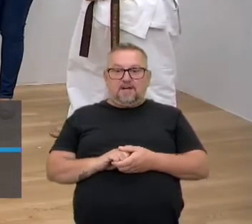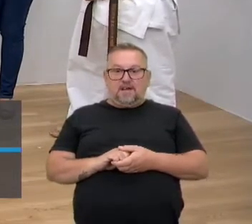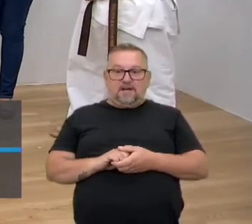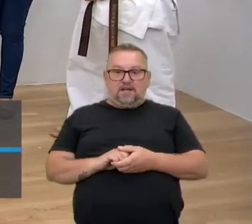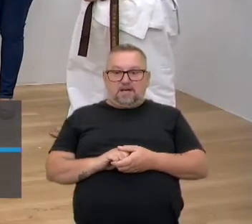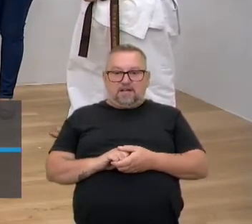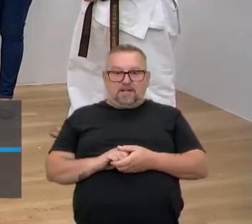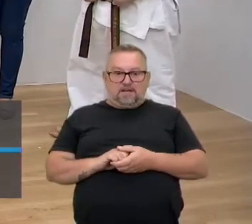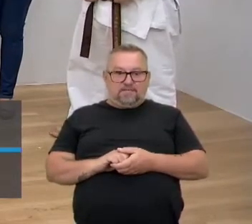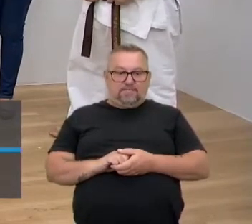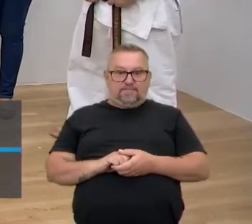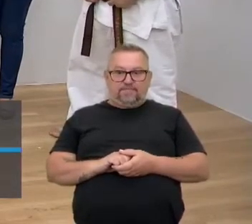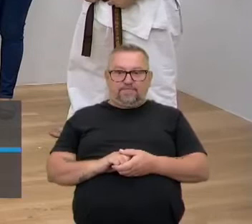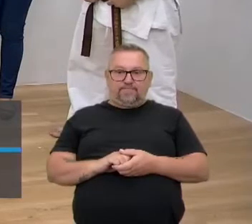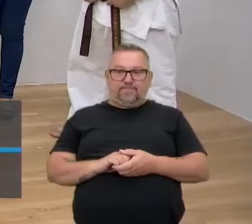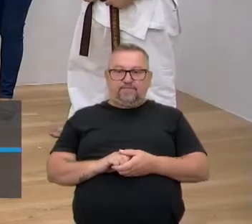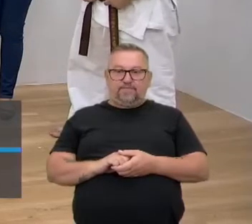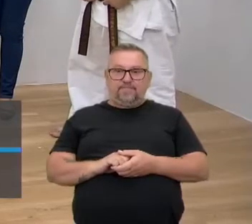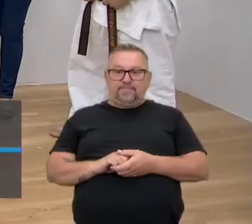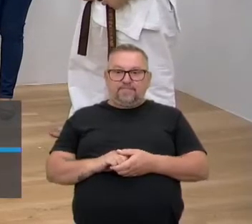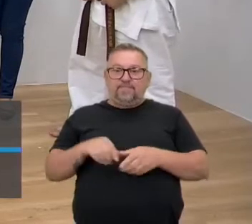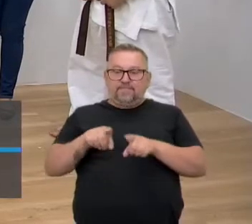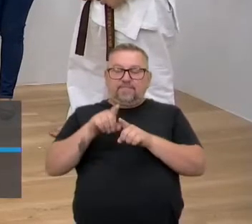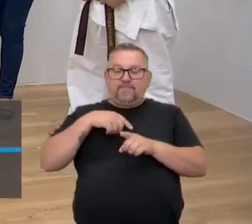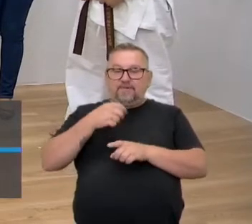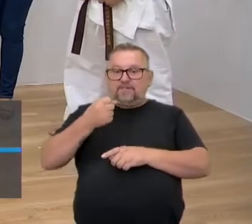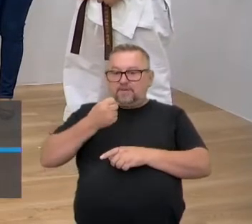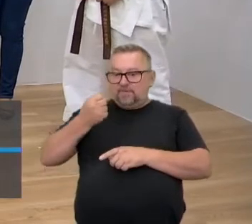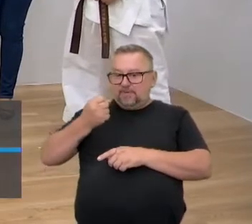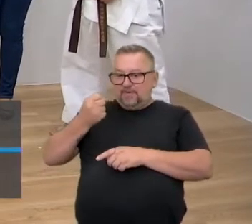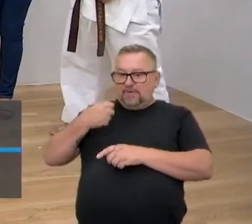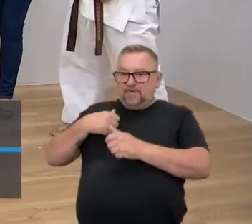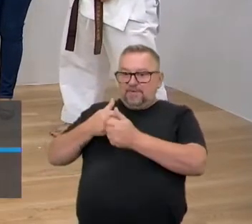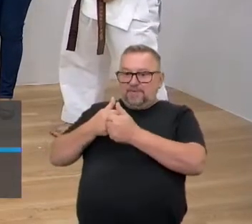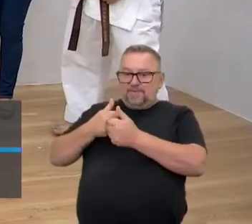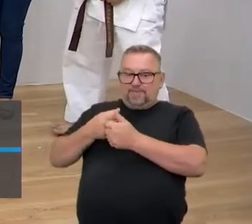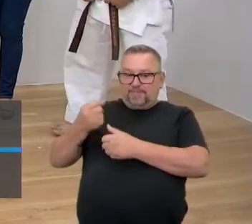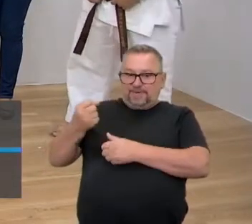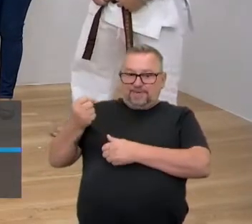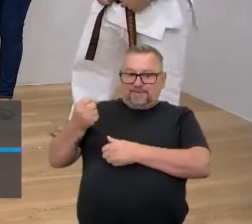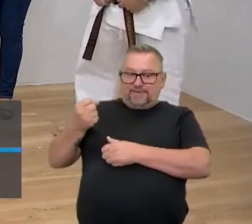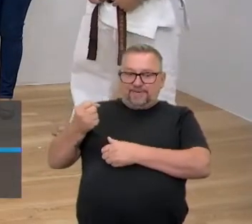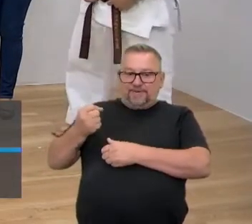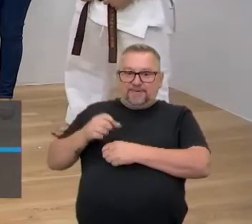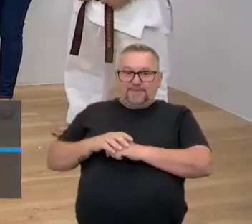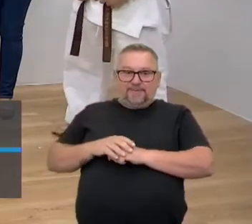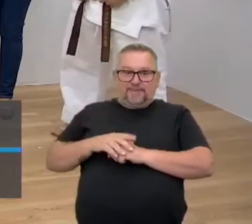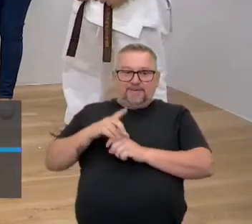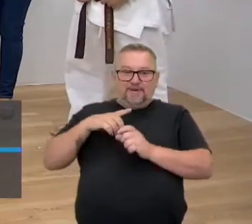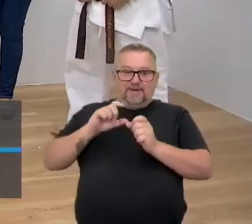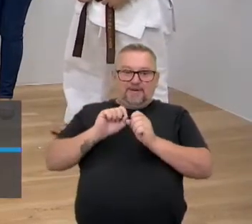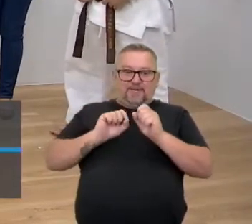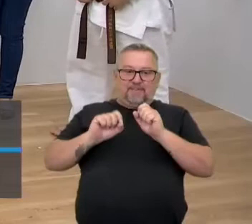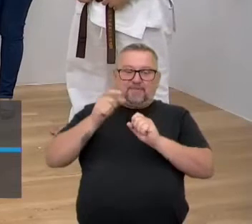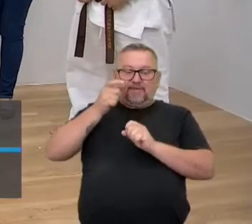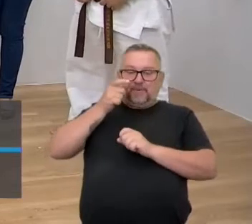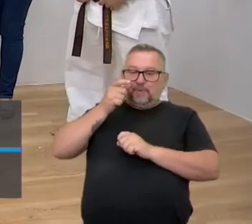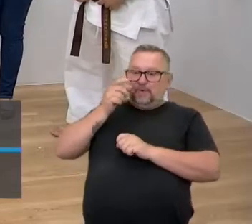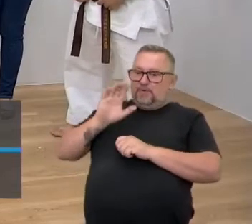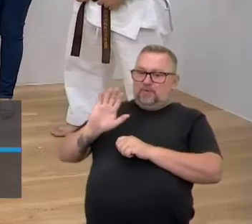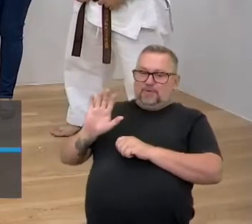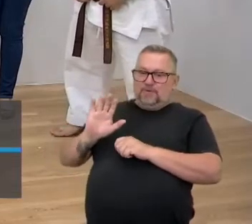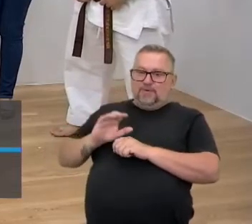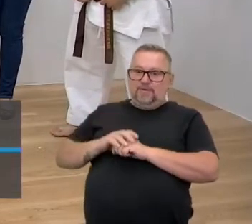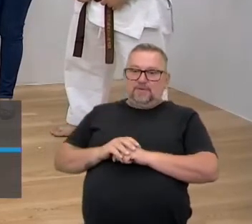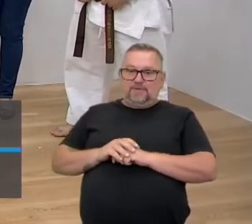Aliás, por que eu não dei o microfone pro malzinho aqui pertinho? Não, eu só tô aqui, eu falei, tô aqui de espectador. falou,